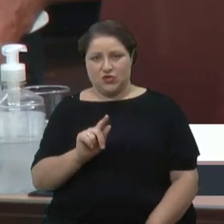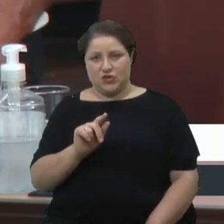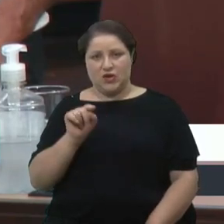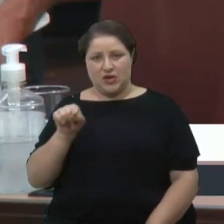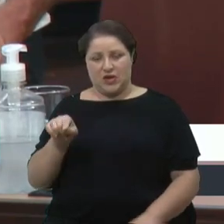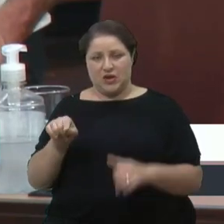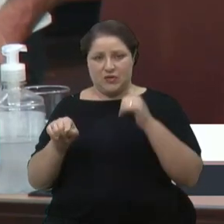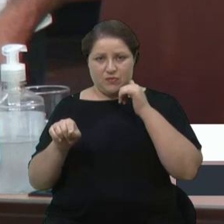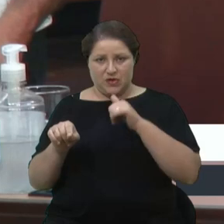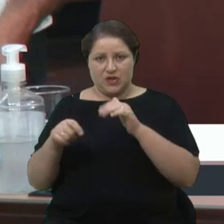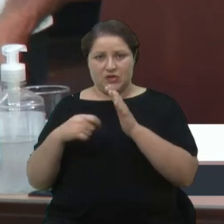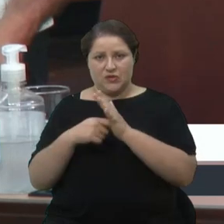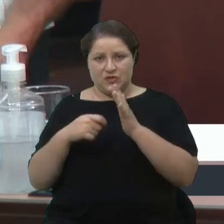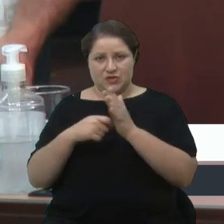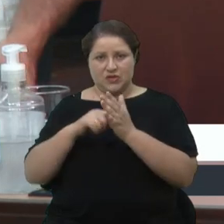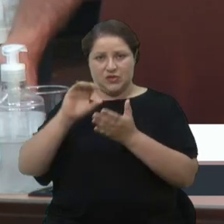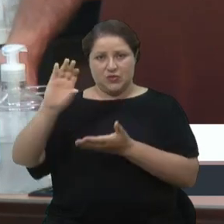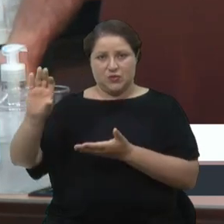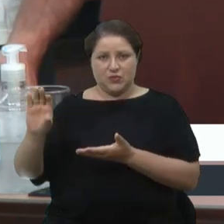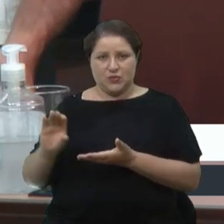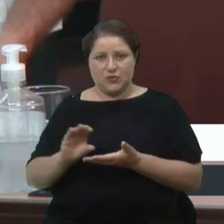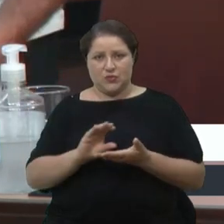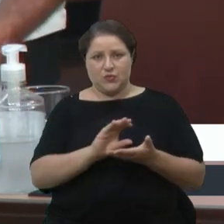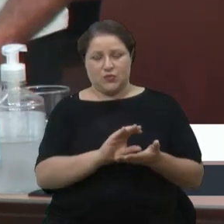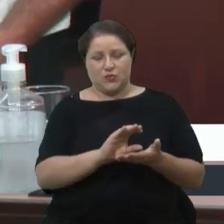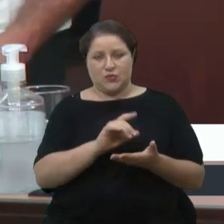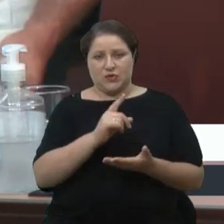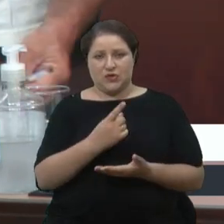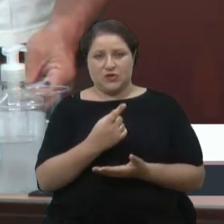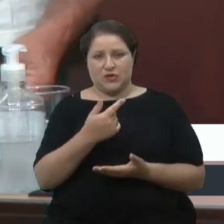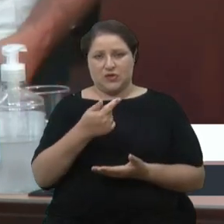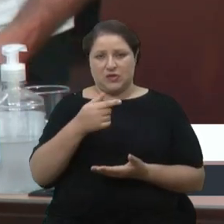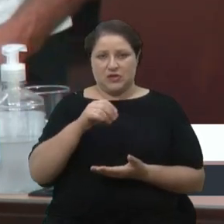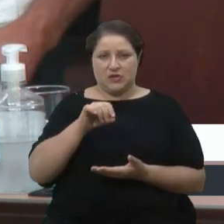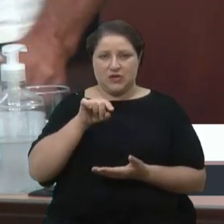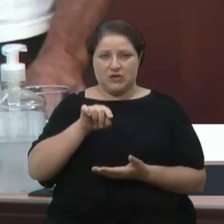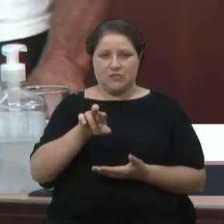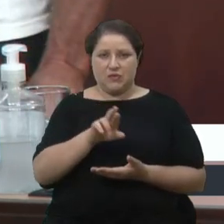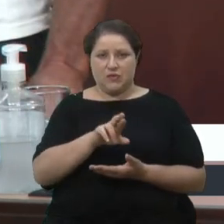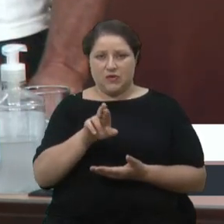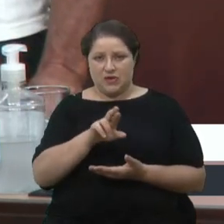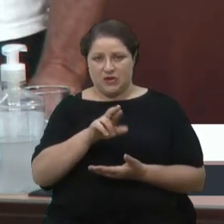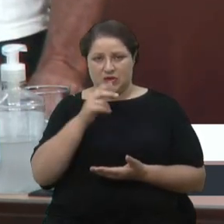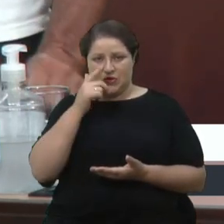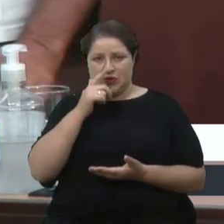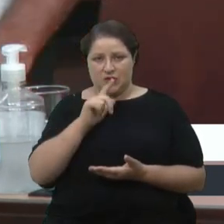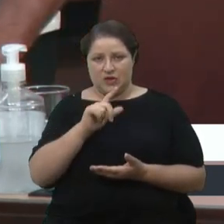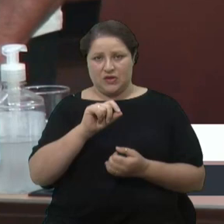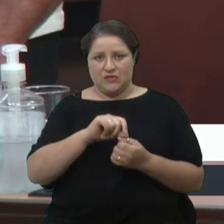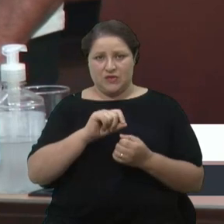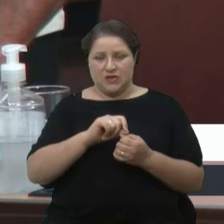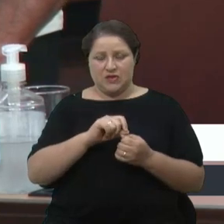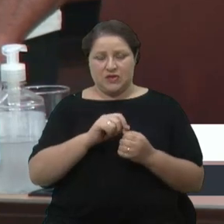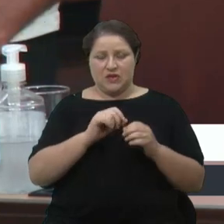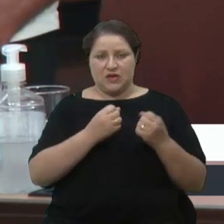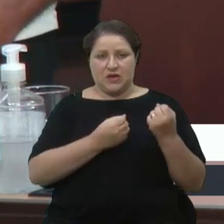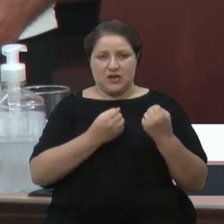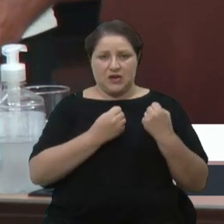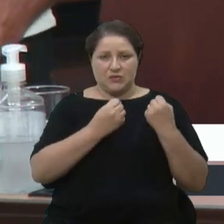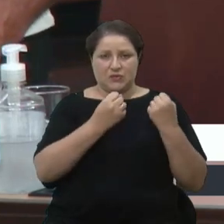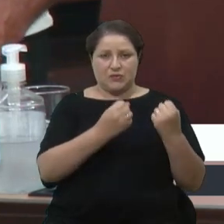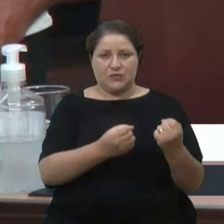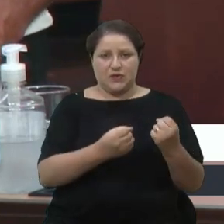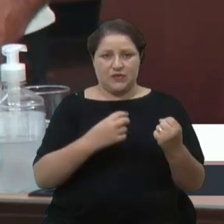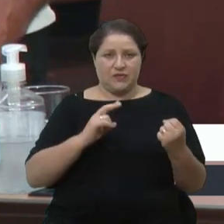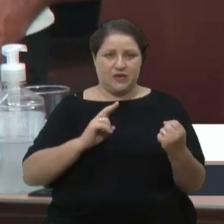dela que conseguiu uma emenda parlamentar de 170 mil reais para que a gente pudesse ter esse castramóvel. Eu tenho acompanhado